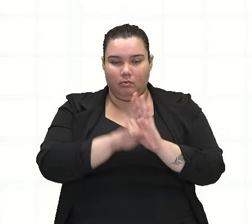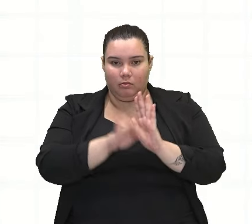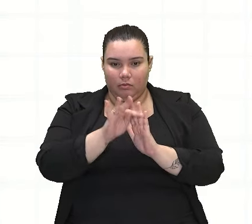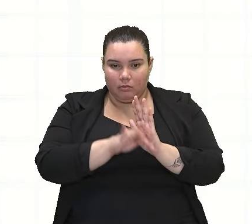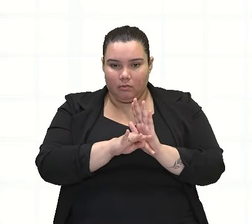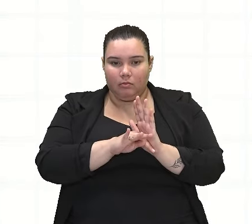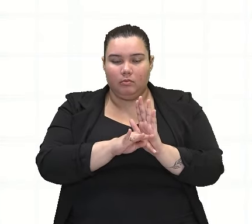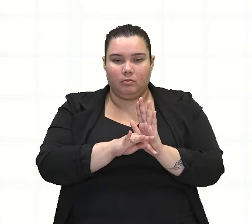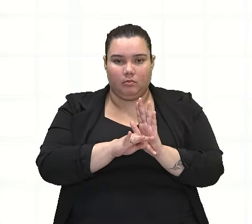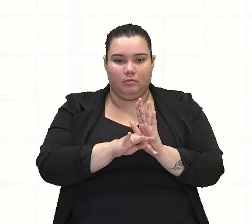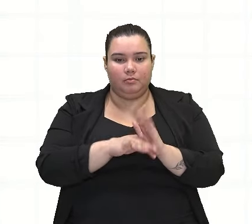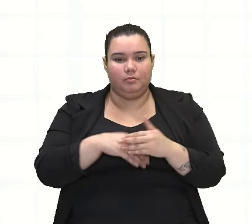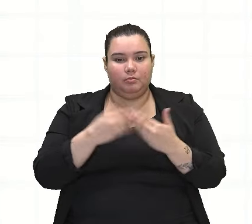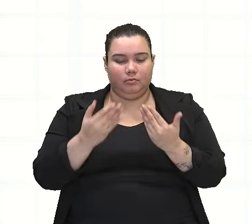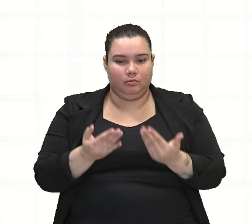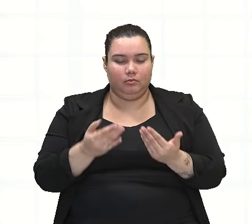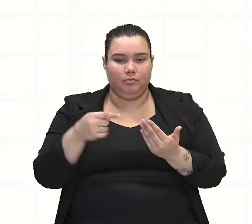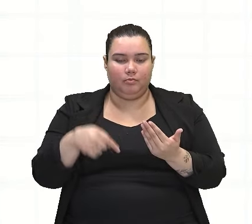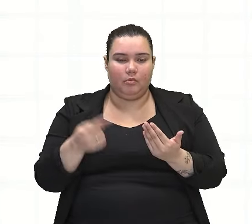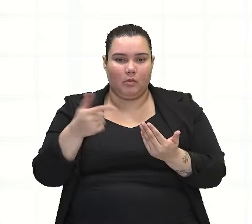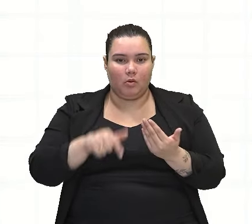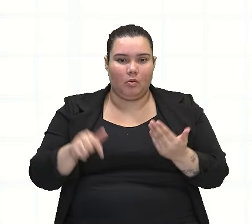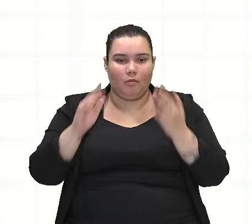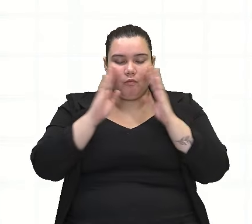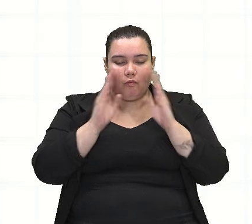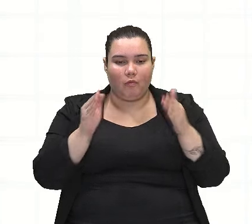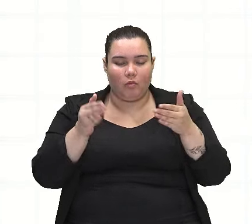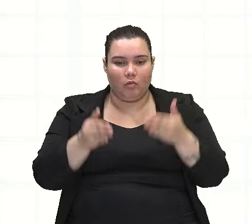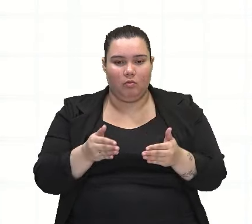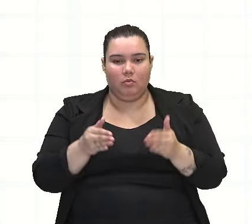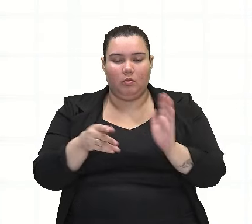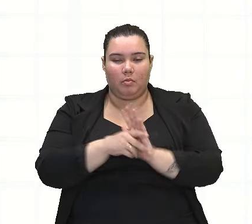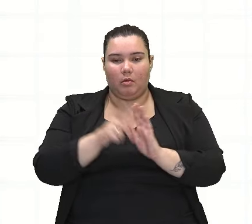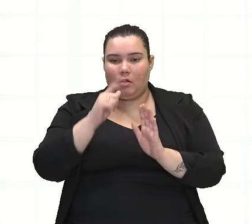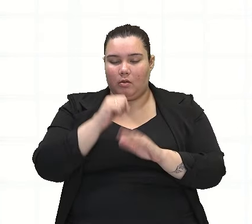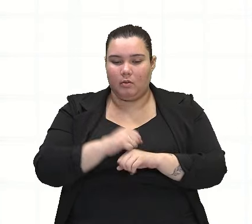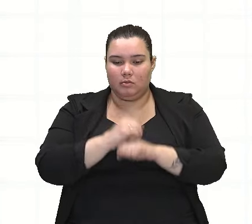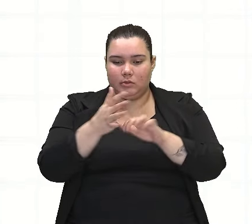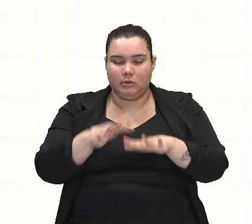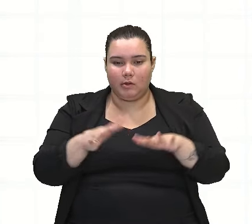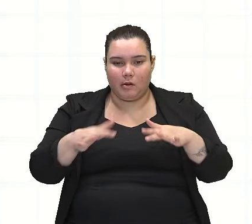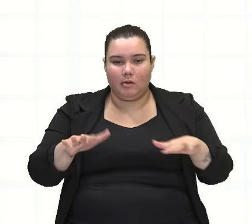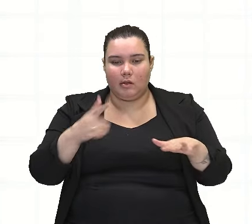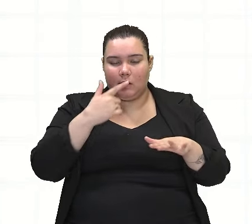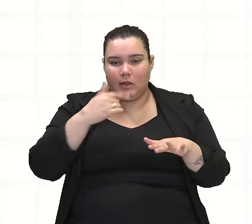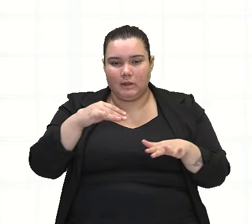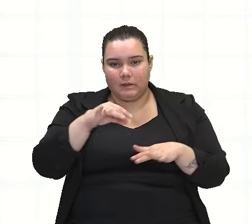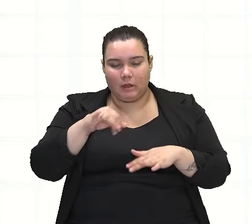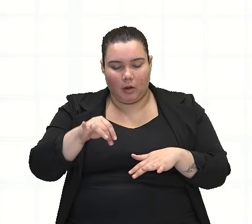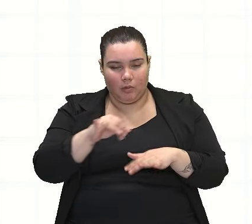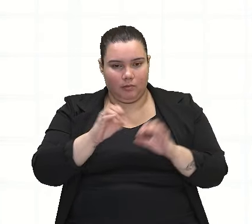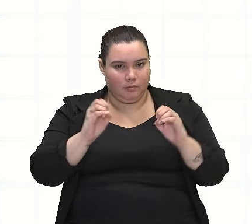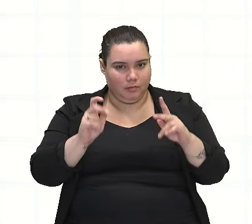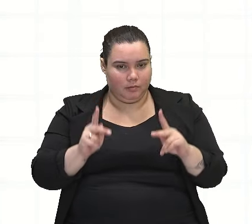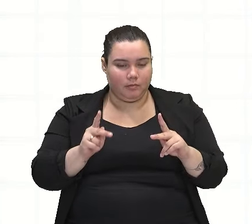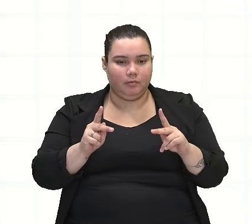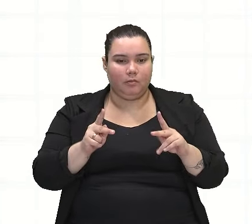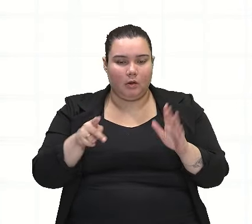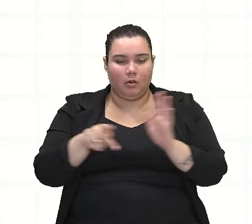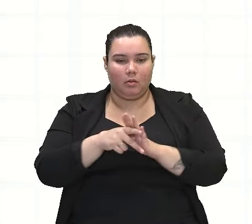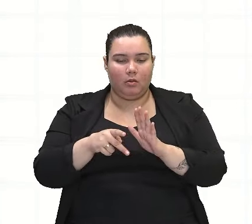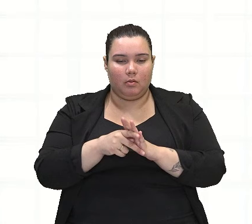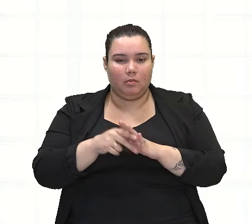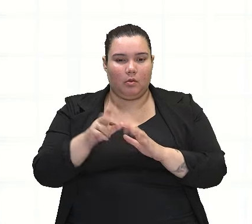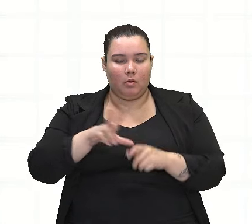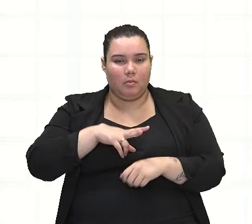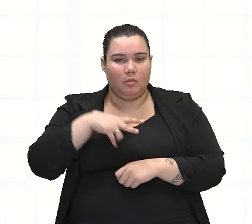observem que reforça exatamente a ideia desse mar, desse oceano, ok? Que foi tão cantado aí pelos